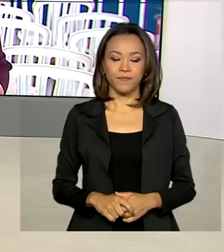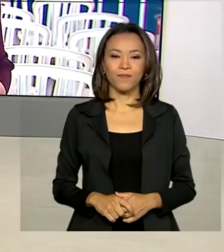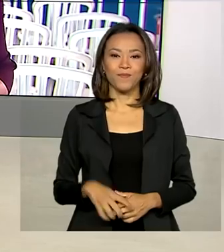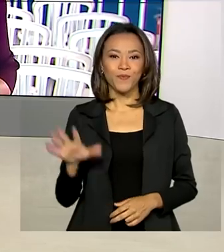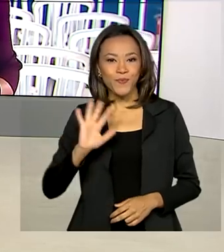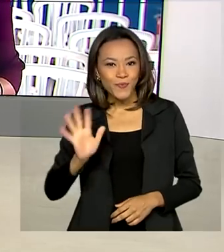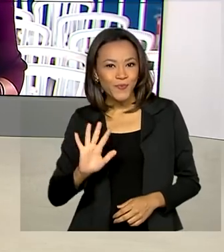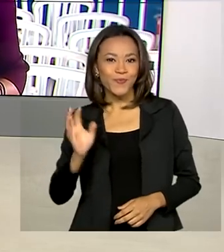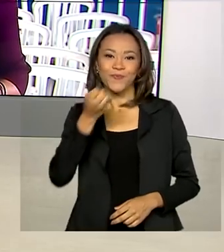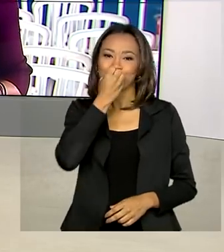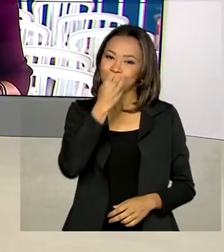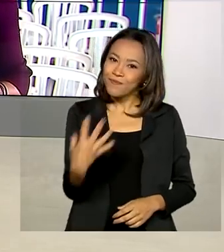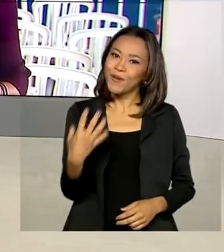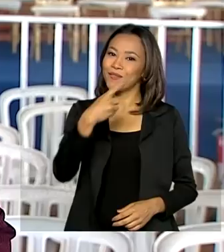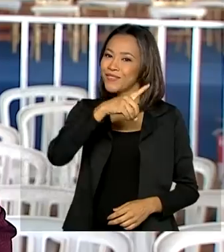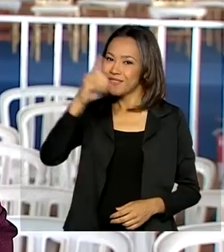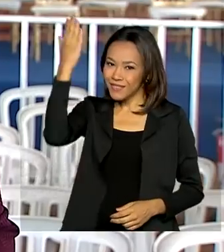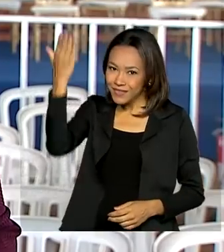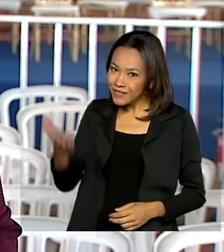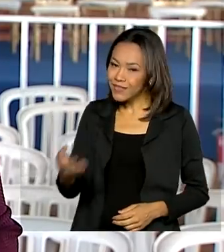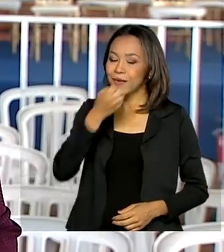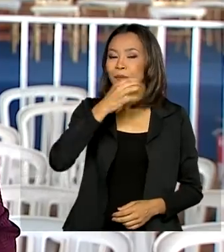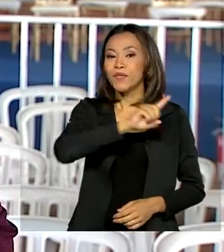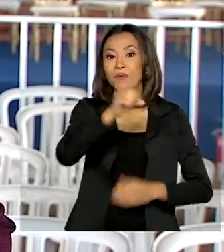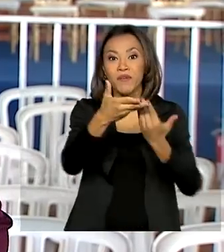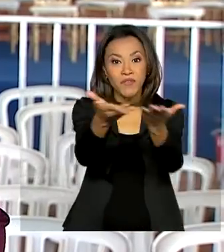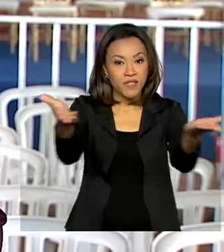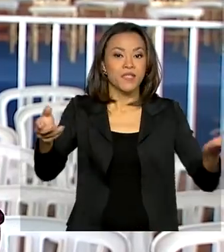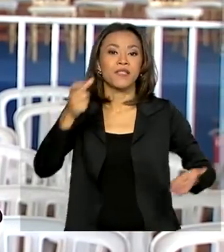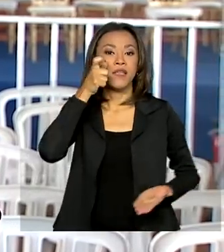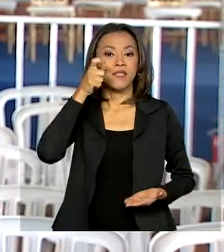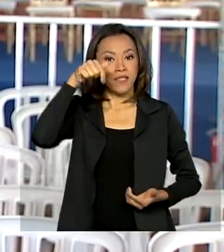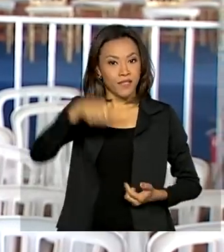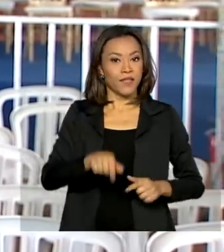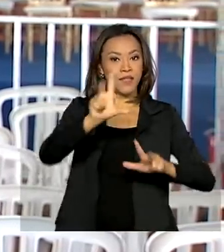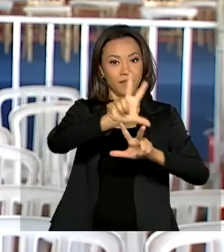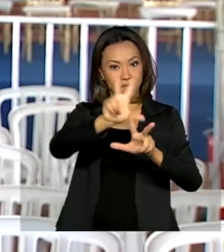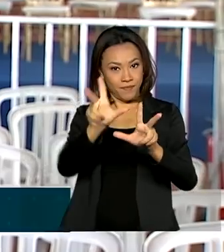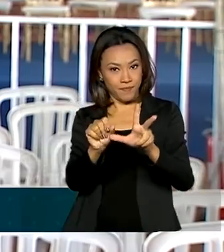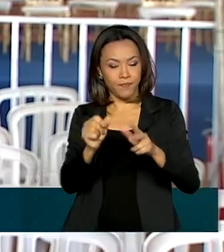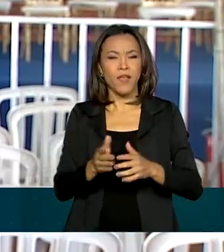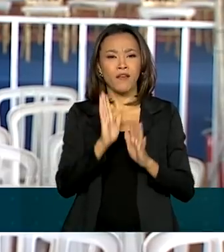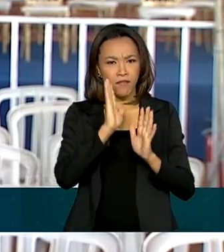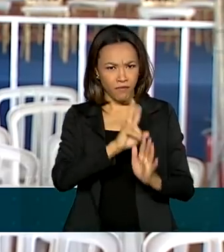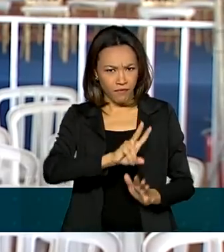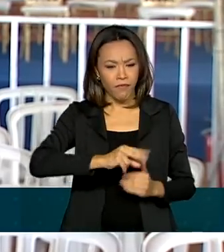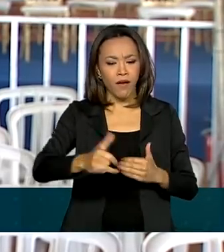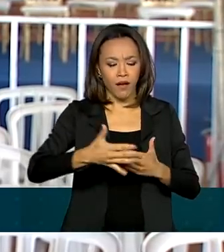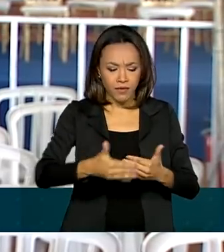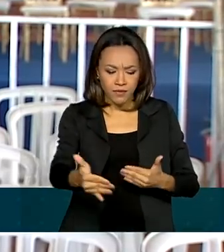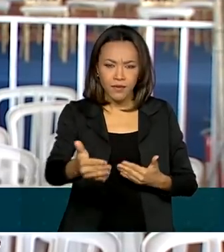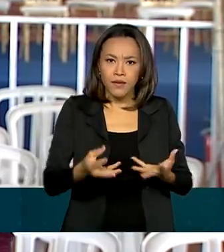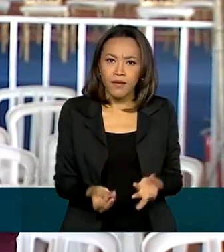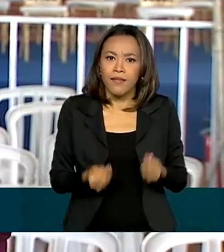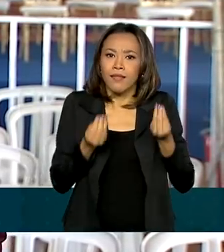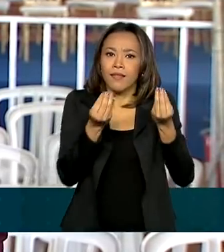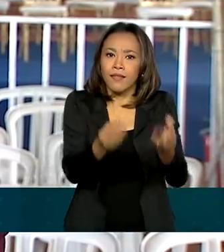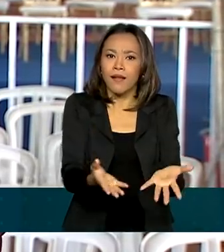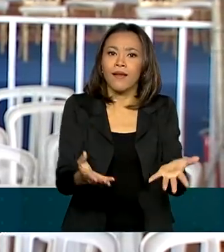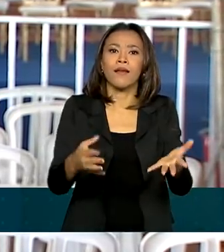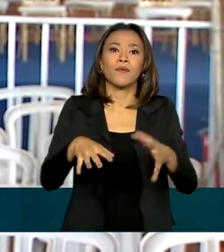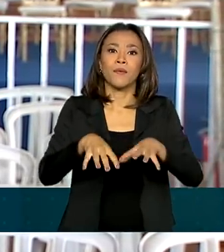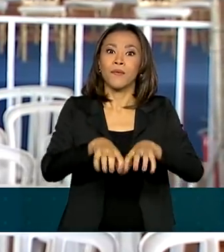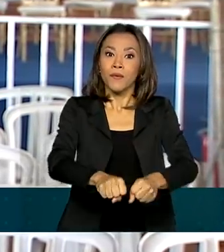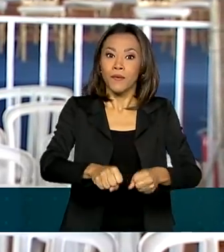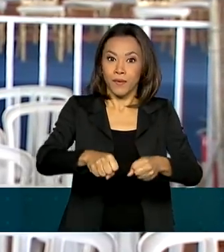Olá Manuela, bom dia pra você! Bom dia a todos que nos acompanham aqui na TV Brasil. Serão entregues títulos de domínio que têm o mesmo valor que